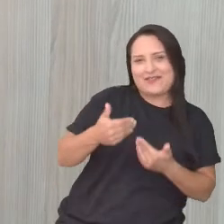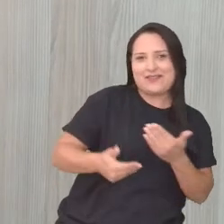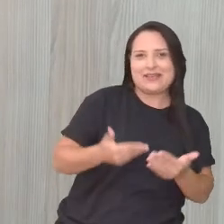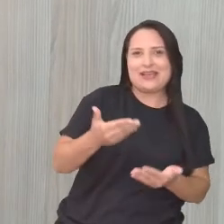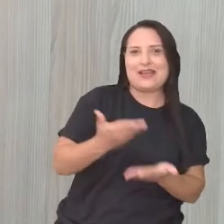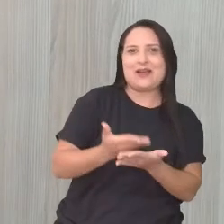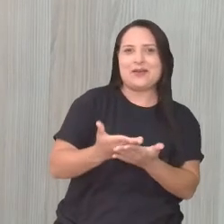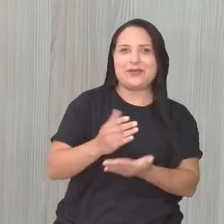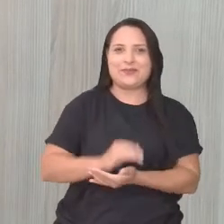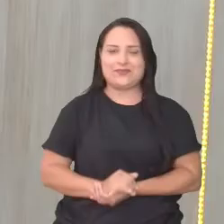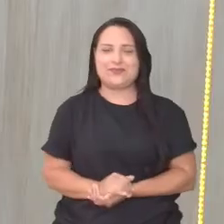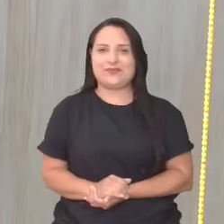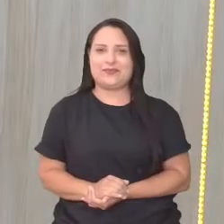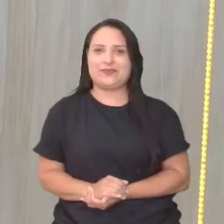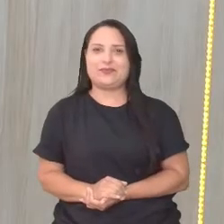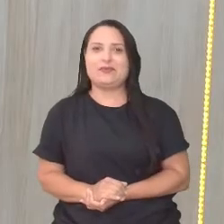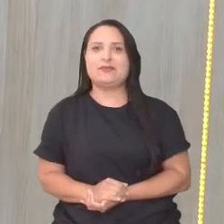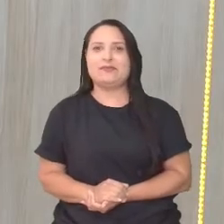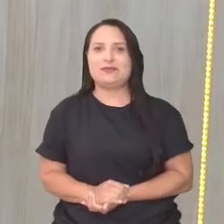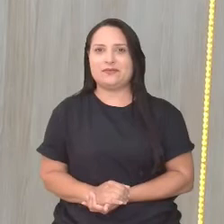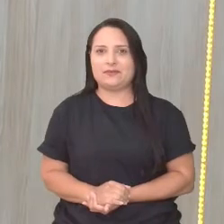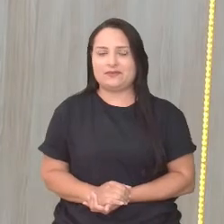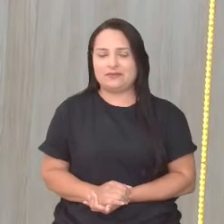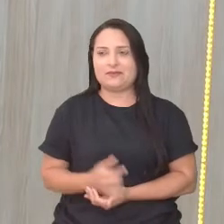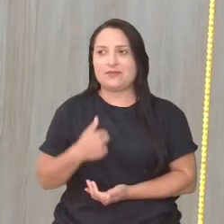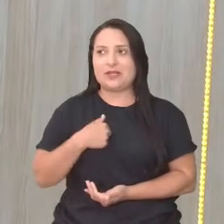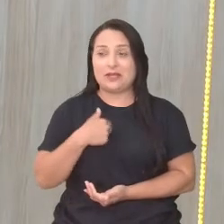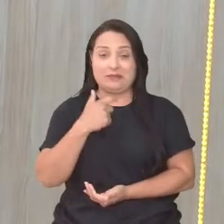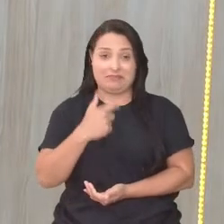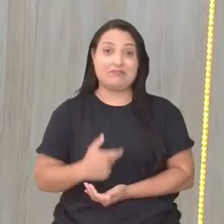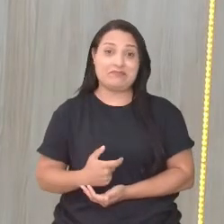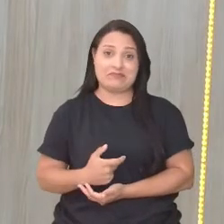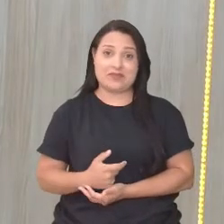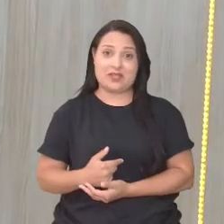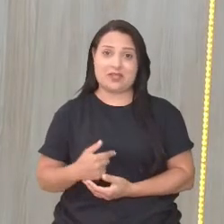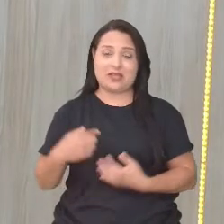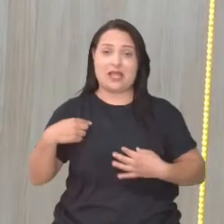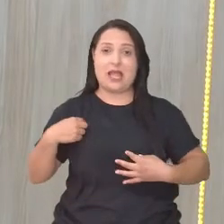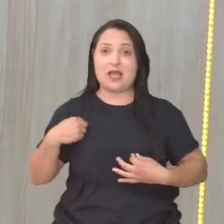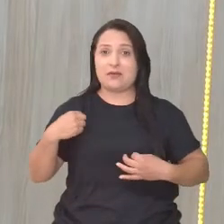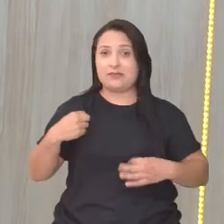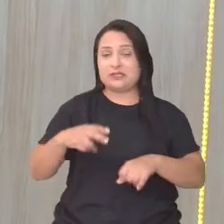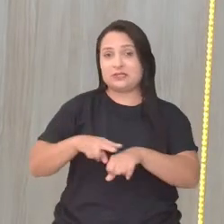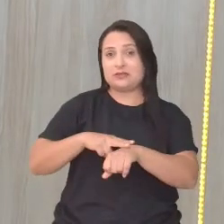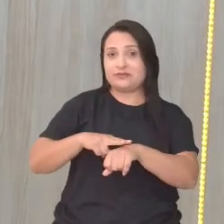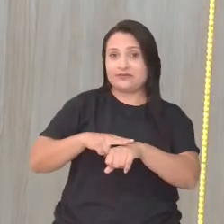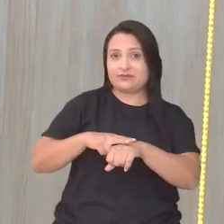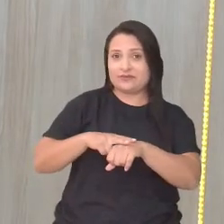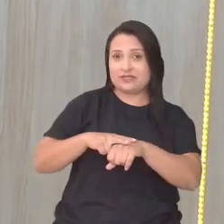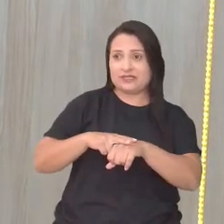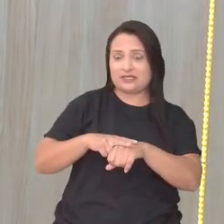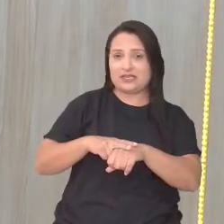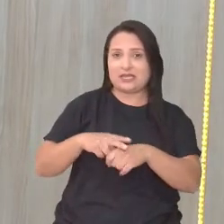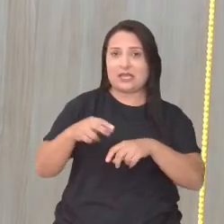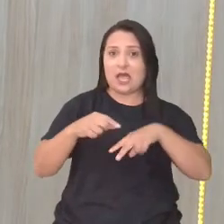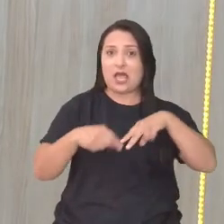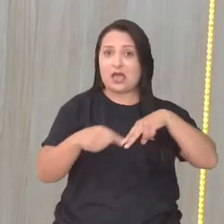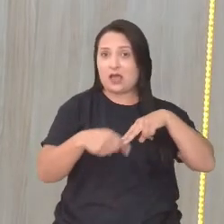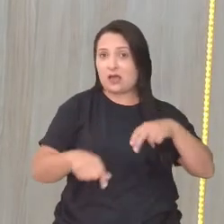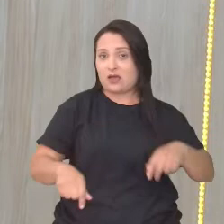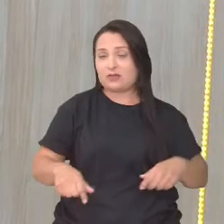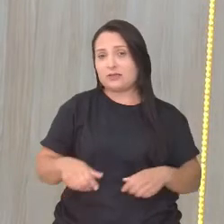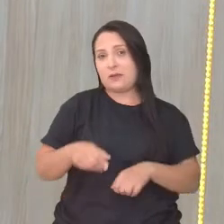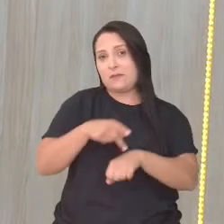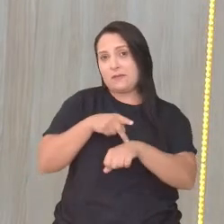Pois é, né? Eu também aqui, né? Estou com a camisa verde, com a calça preta, né?